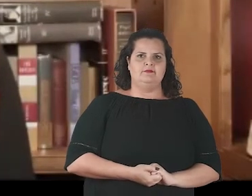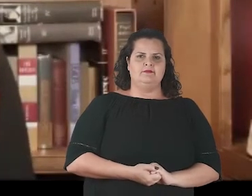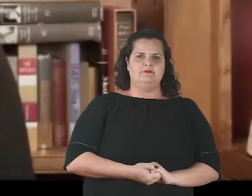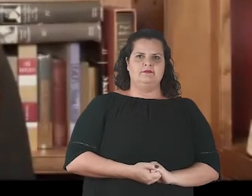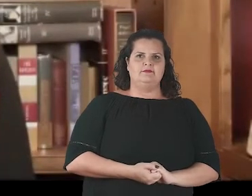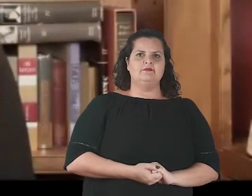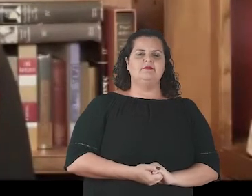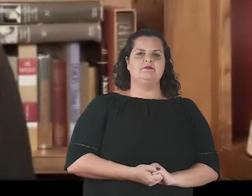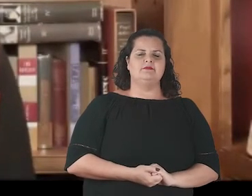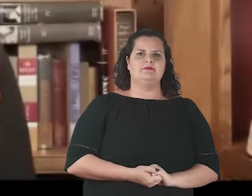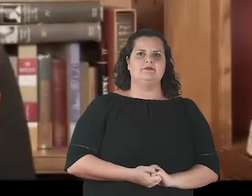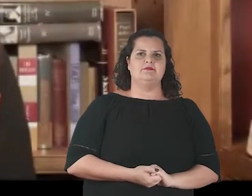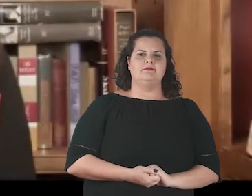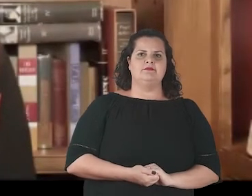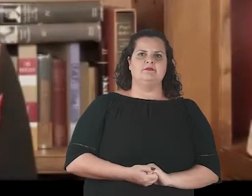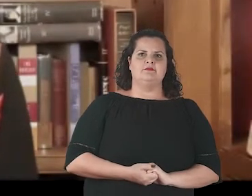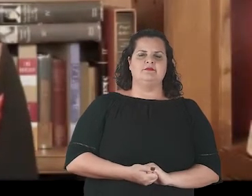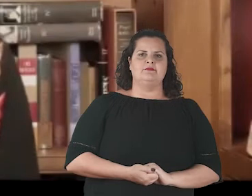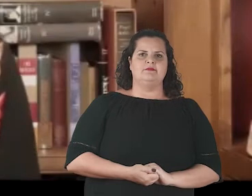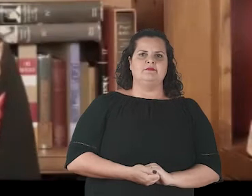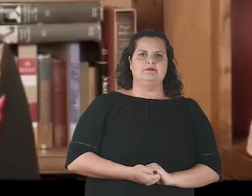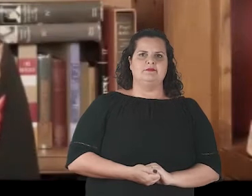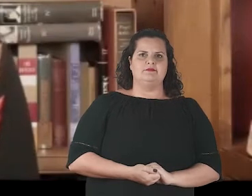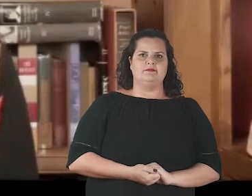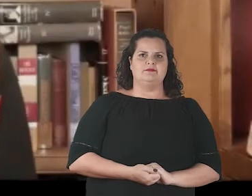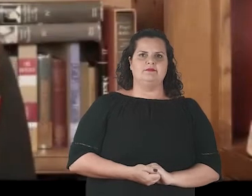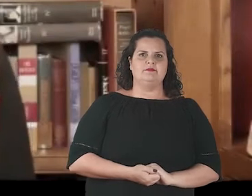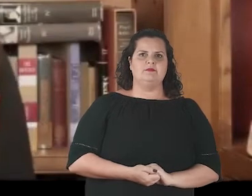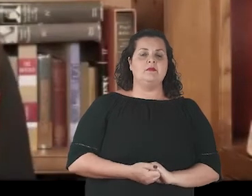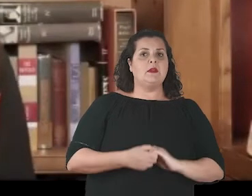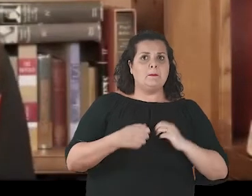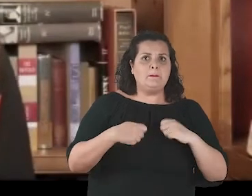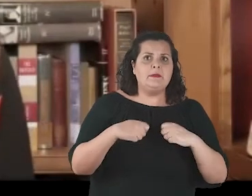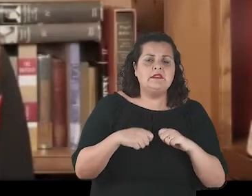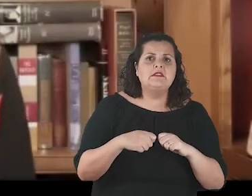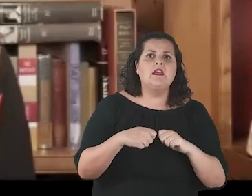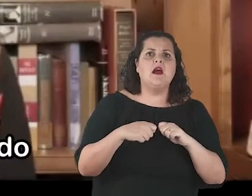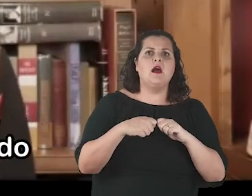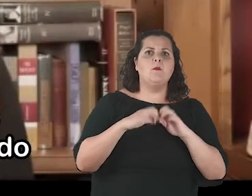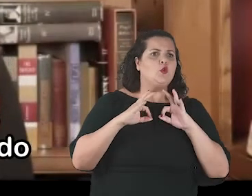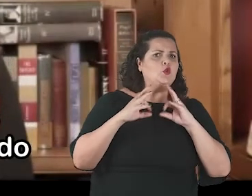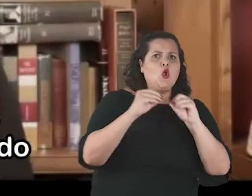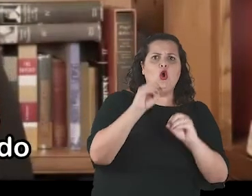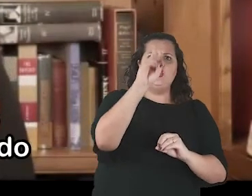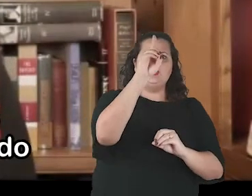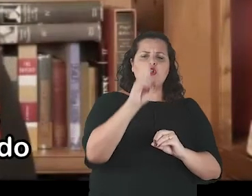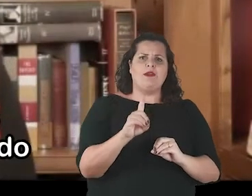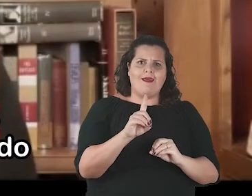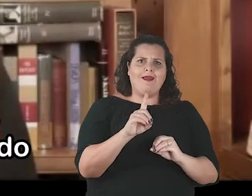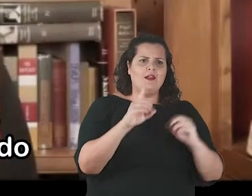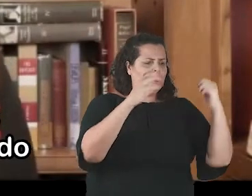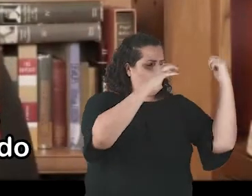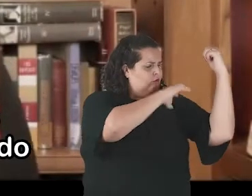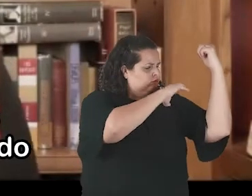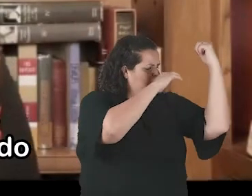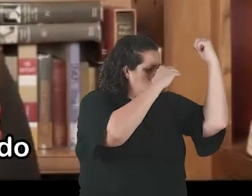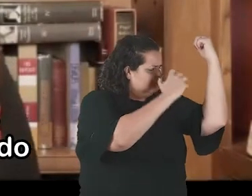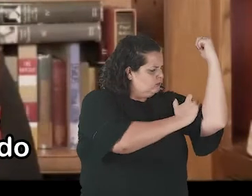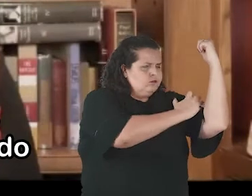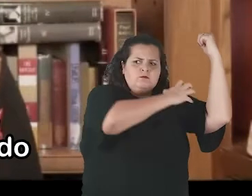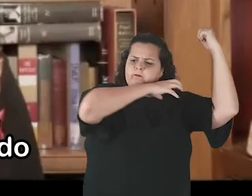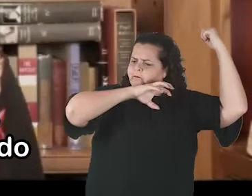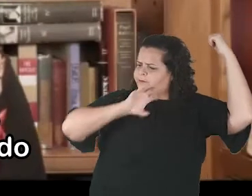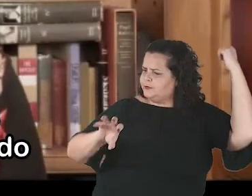mais as cobaias e sim a vanguarda. Empoderados pelos direitos